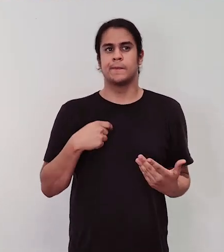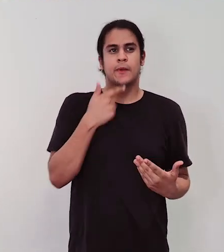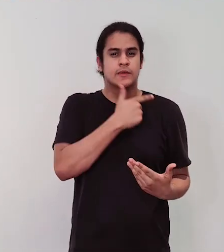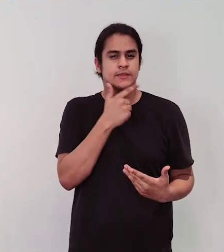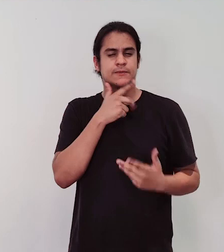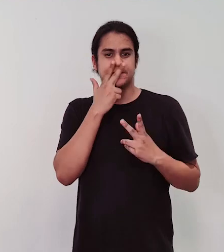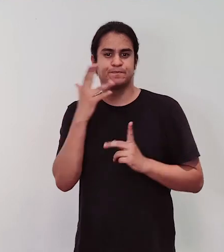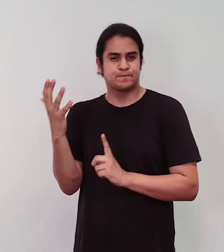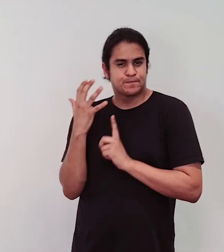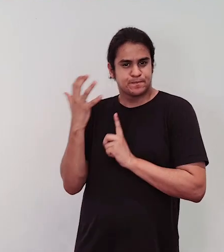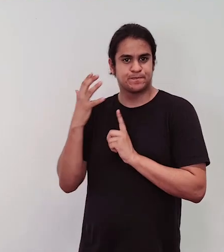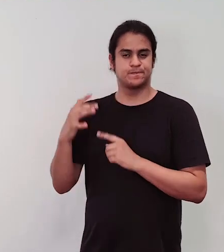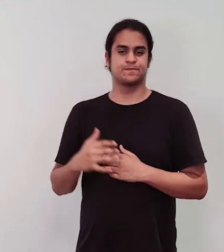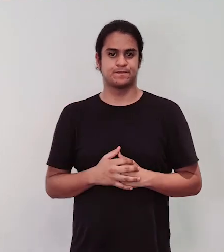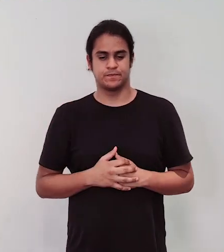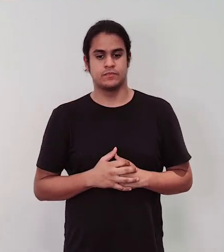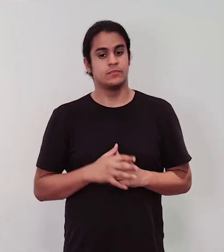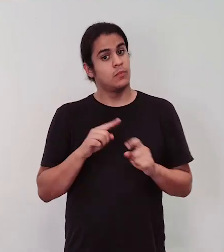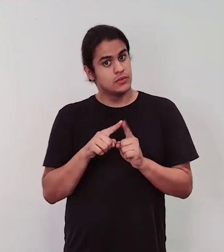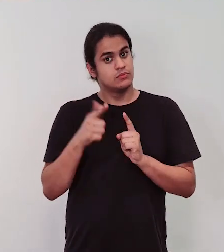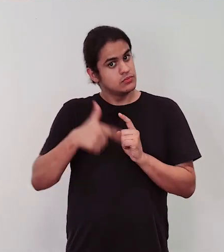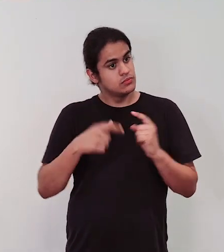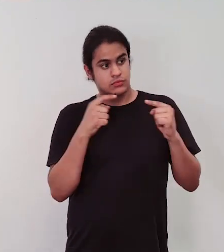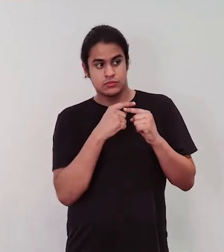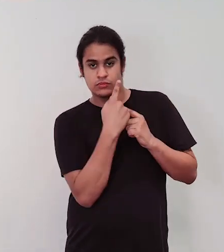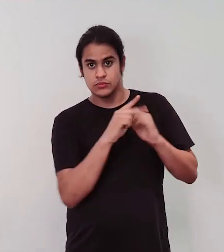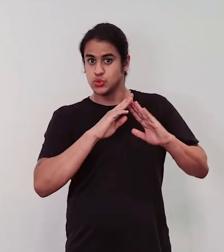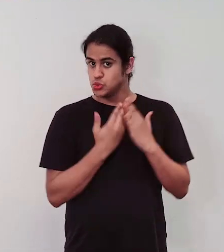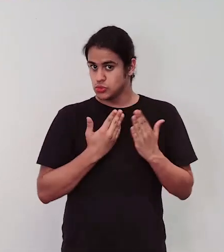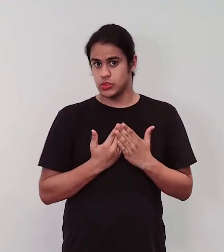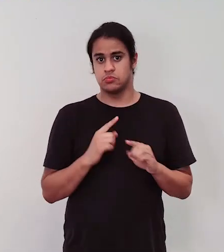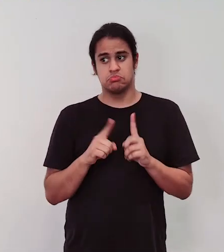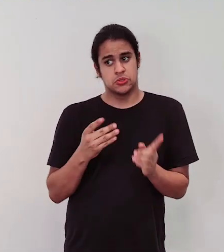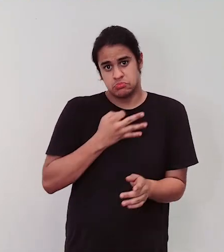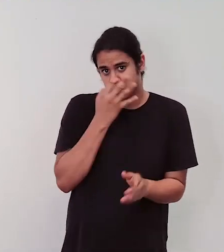provocação, mas ainda pensando no ambiente escolar, então você pode pensar perguntas sobre